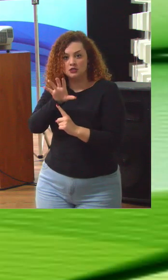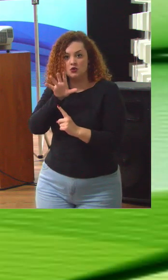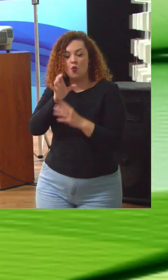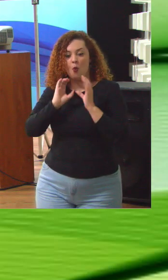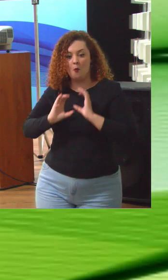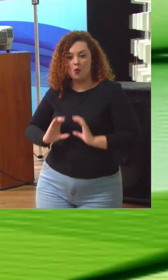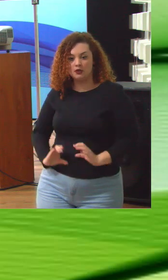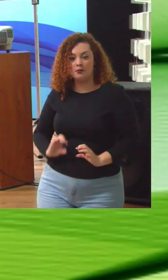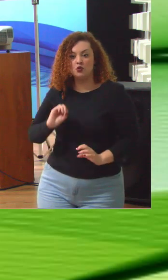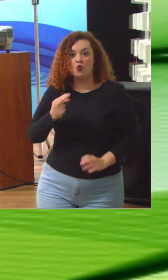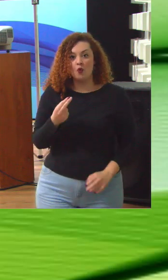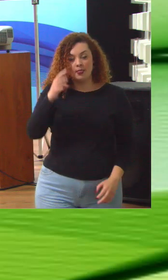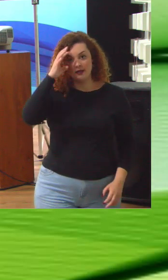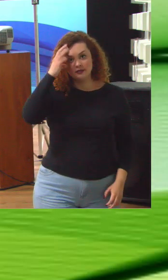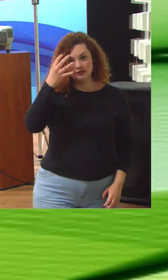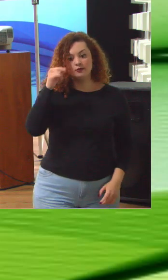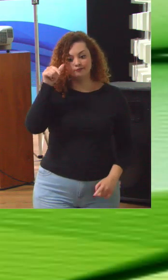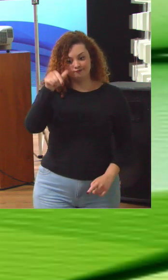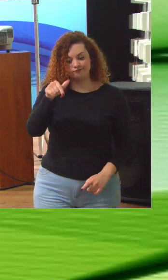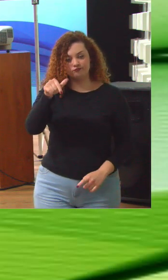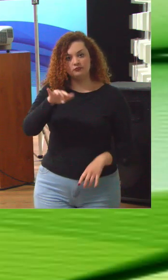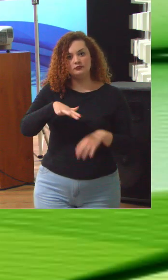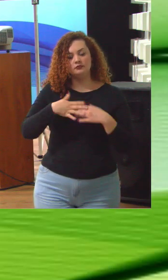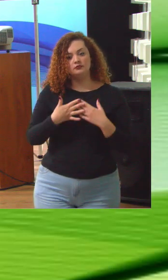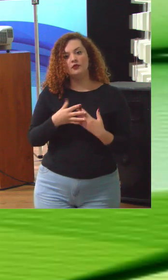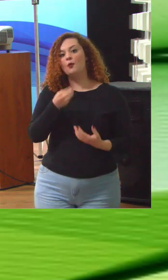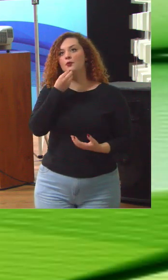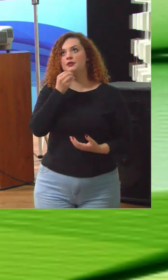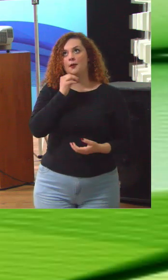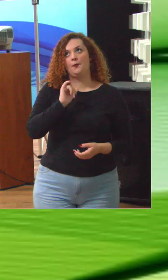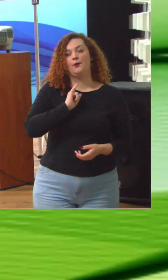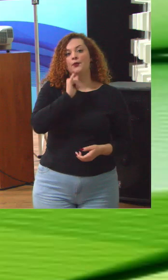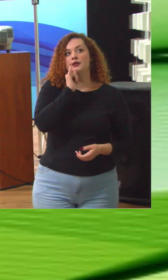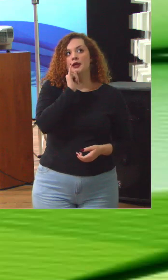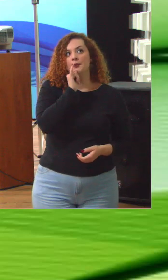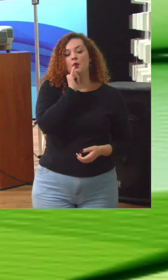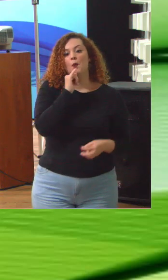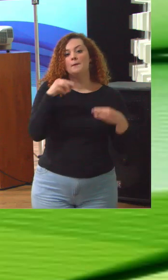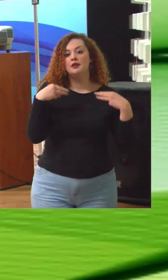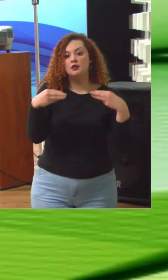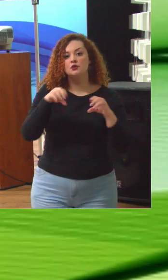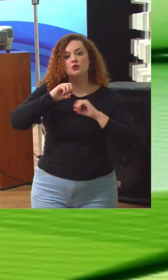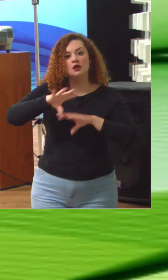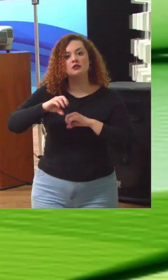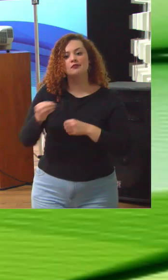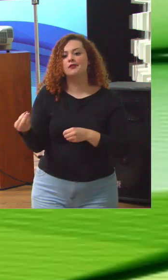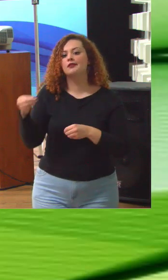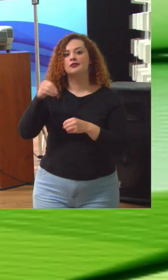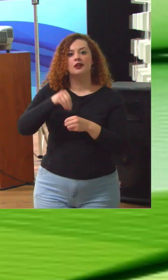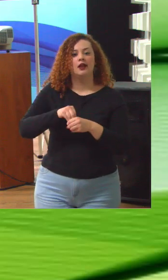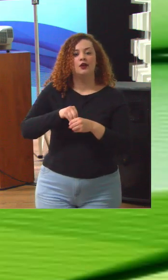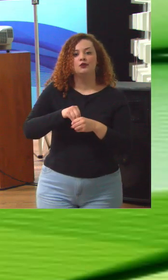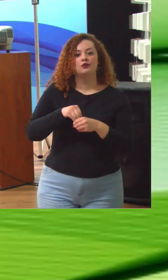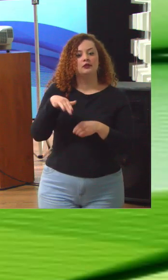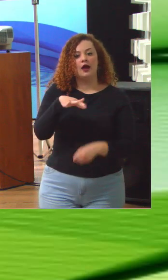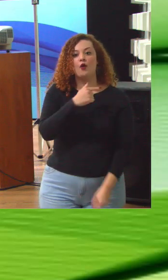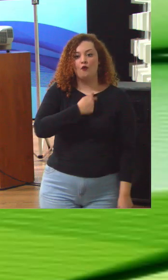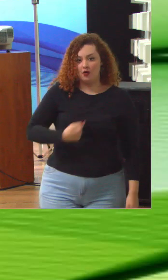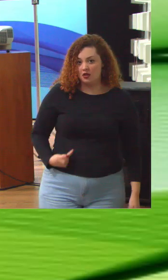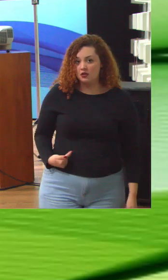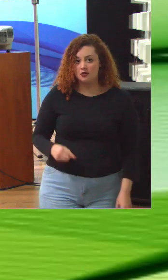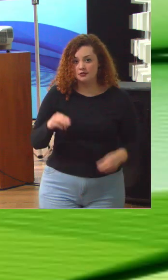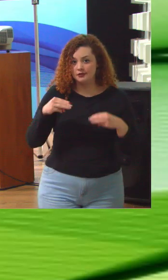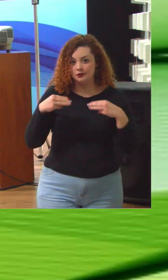organização exemplo é óbvio que o ministro da educação faz parte do ambiente da governança do MEC